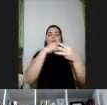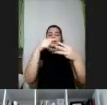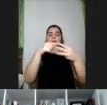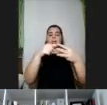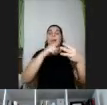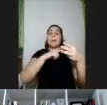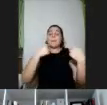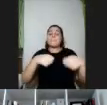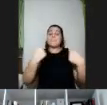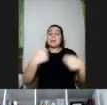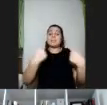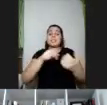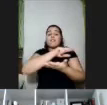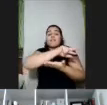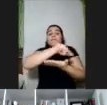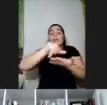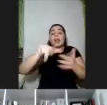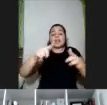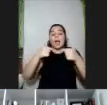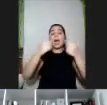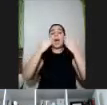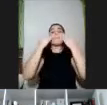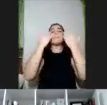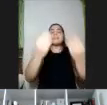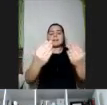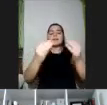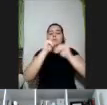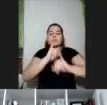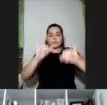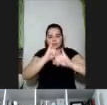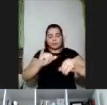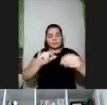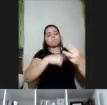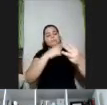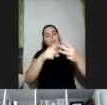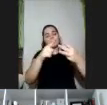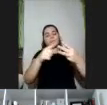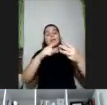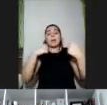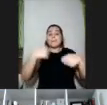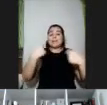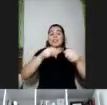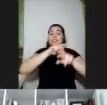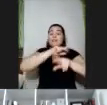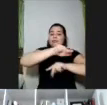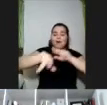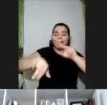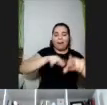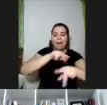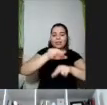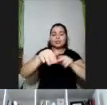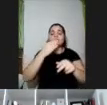de apresentar informações para as pessoas o segundo princípio é são necessárias múltiplas formas para que as pessoas possam